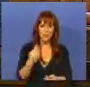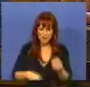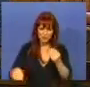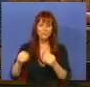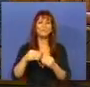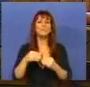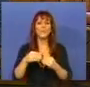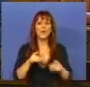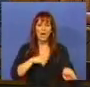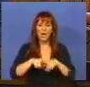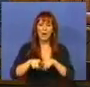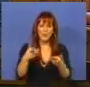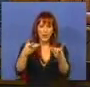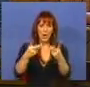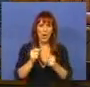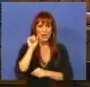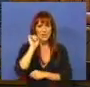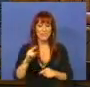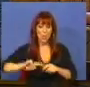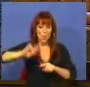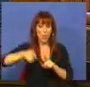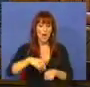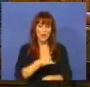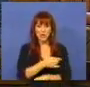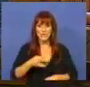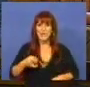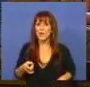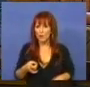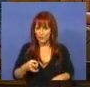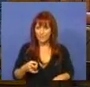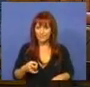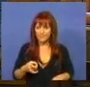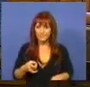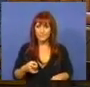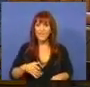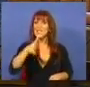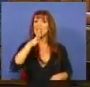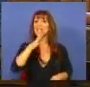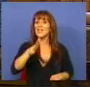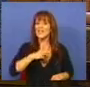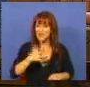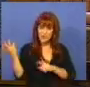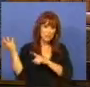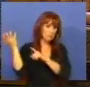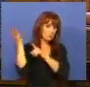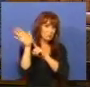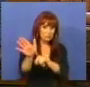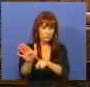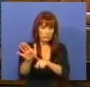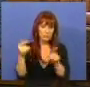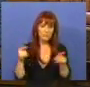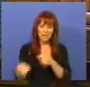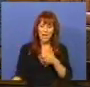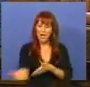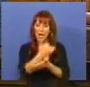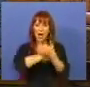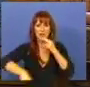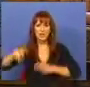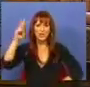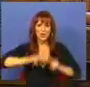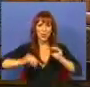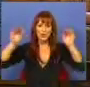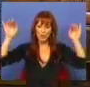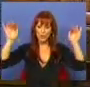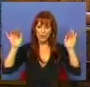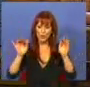acrescidas da política orçamental no ano de 2009 e diz-nos nomeadamente que as receitas fiscais